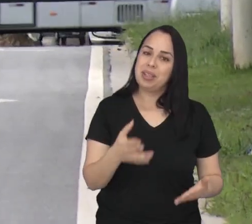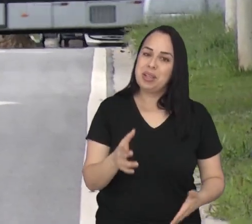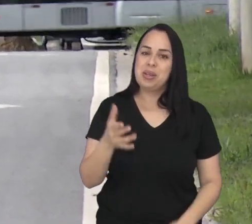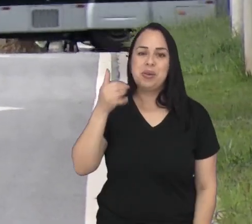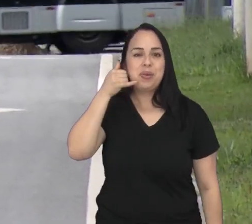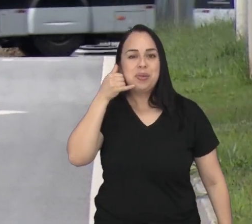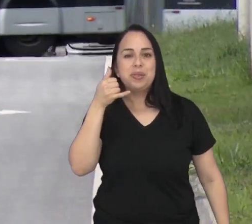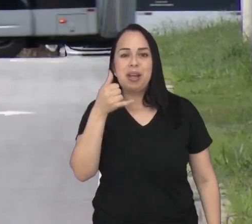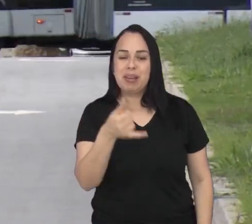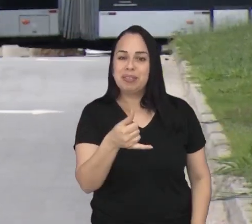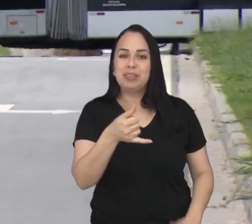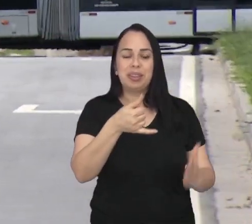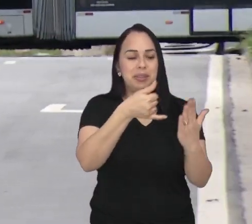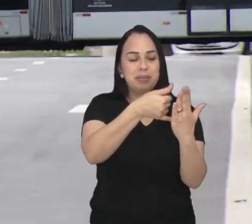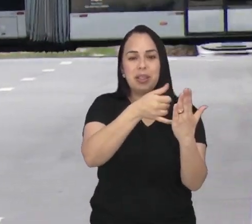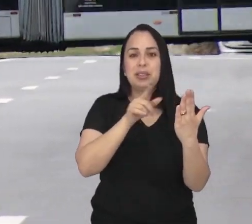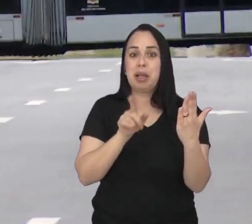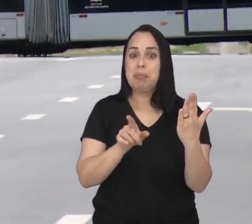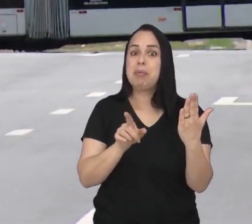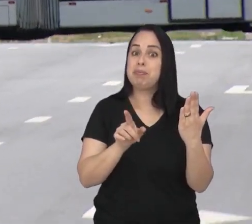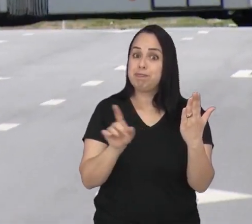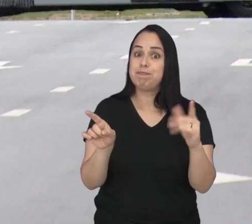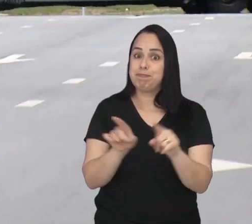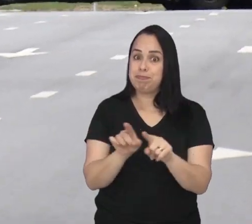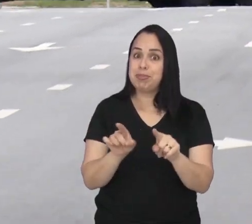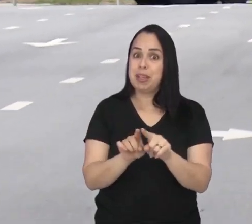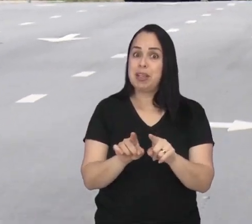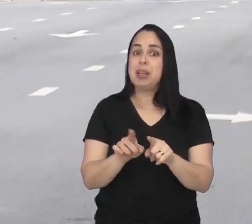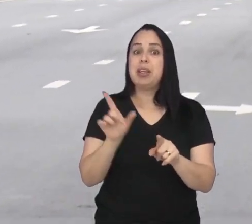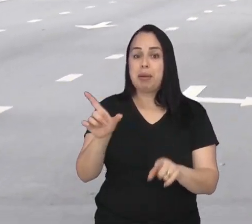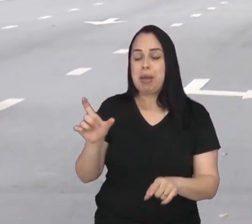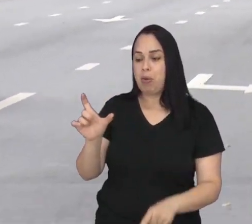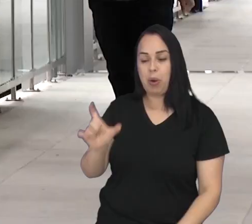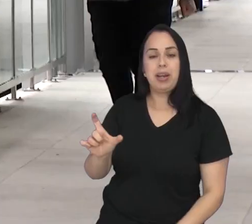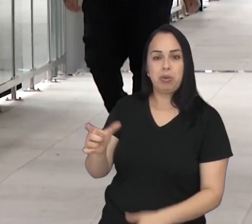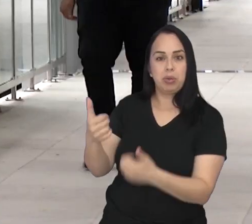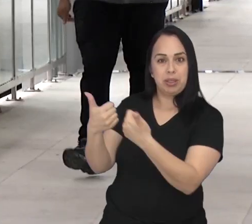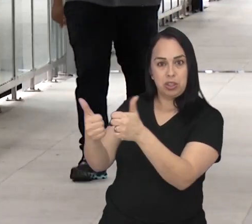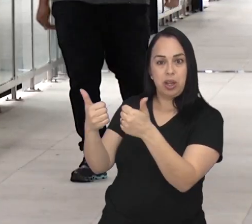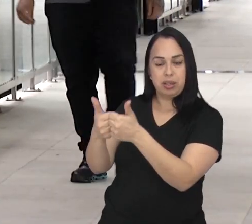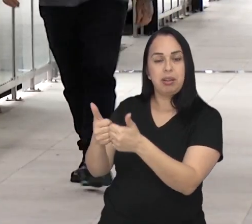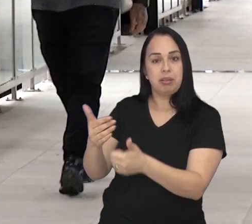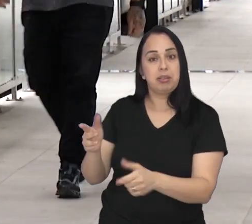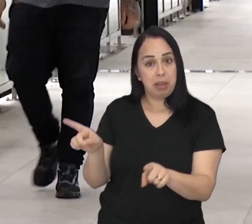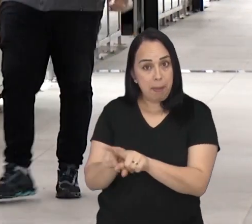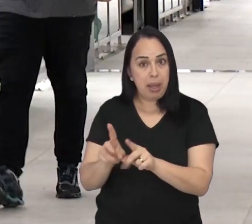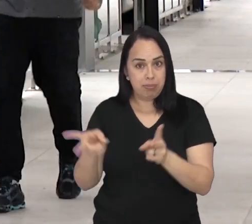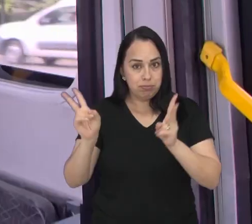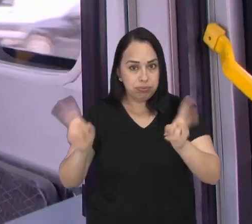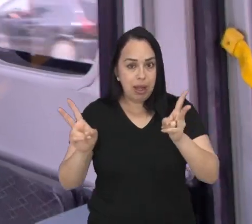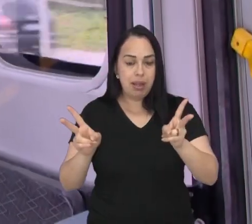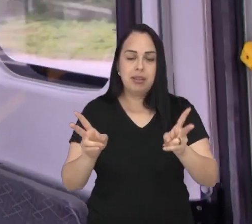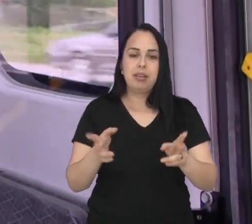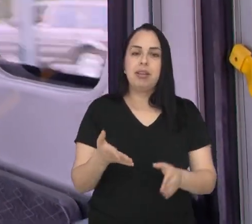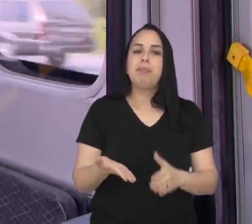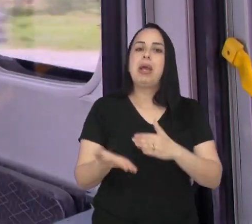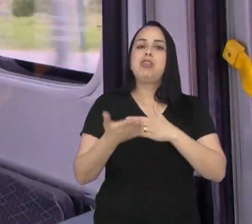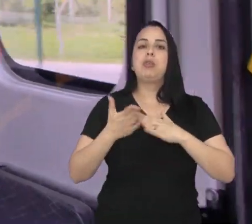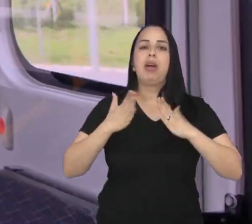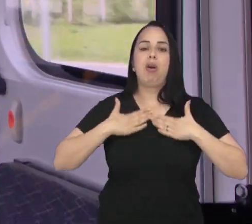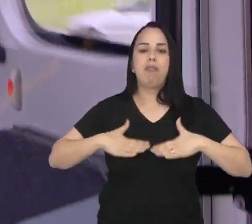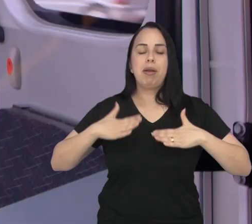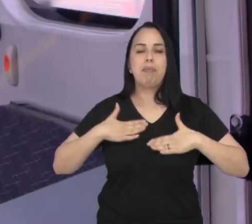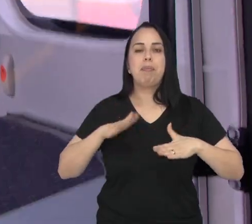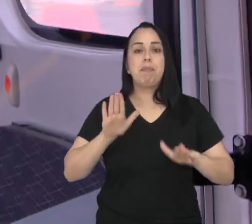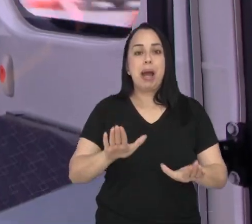E mesmo com os cartões, a opção via bilhete de transporte ainda está mantida. O cartão traz comodidade, mas não garante a